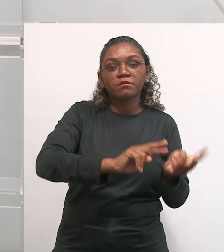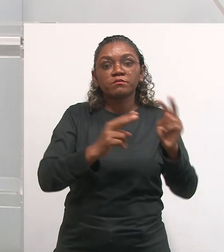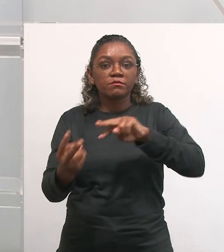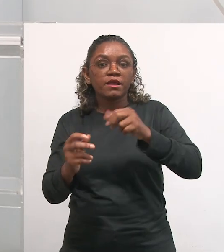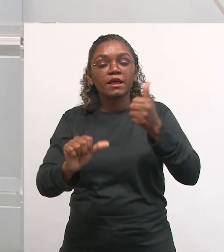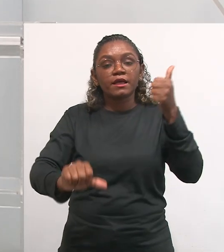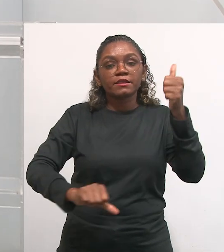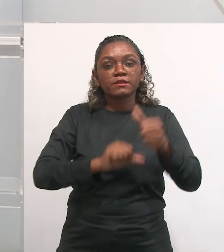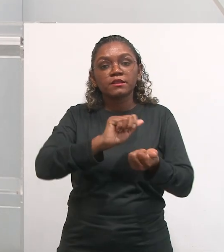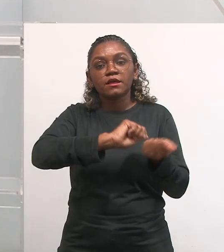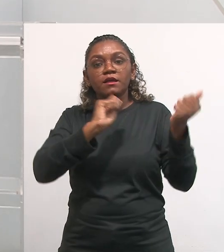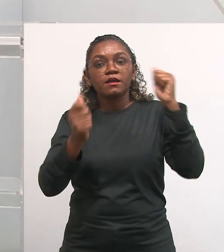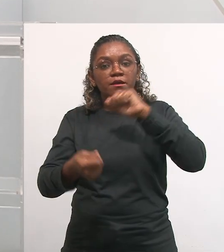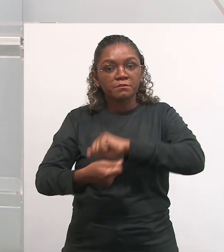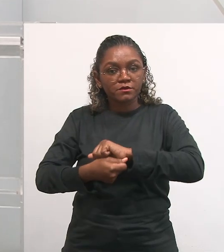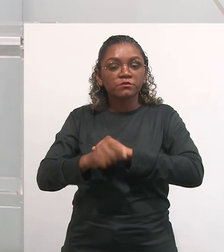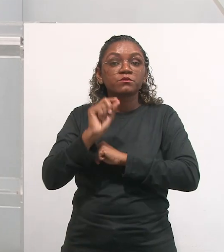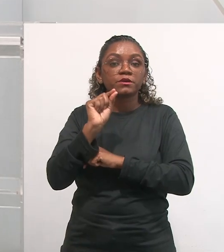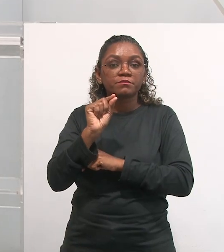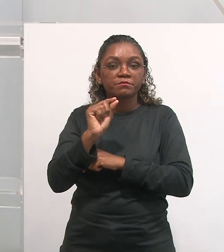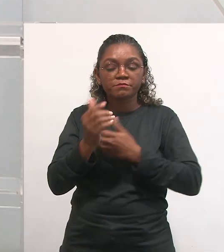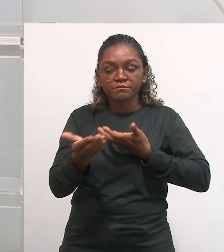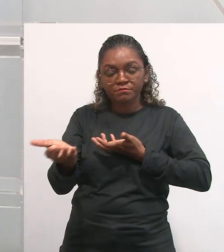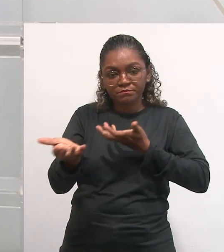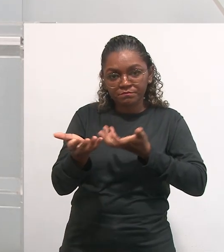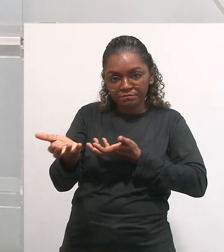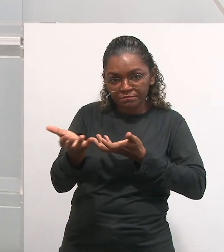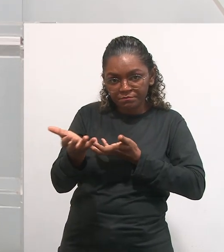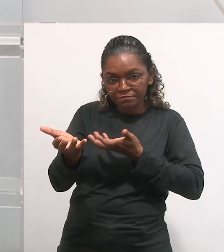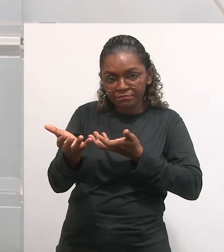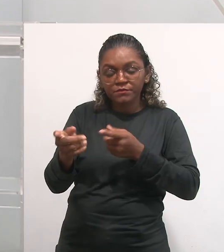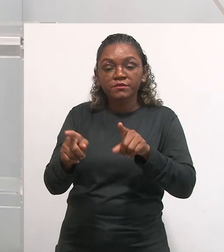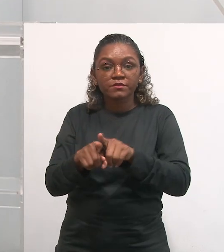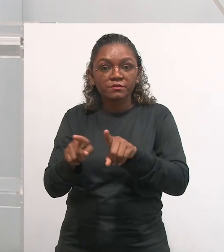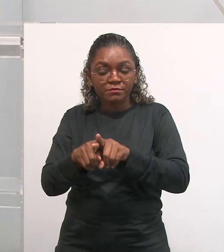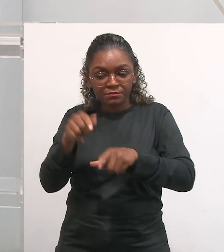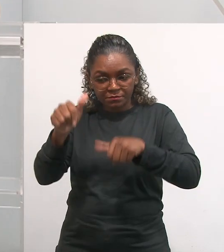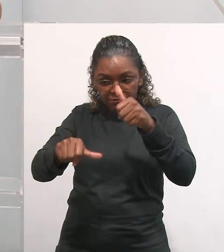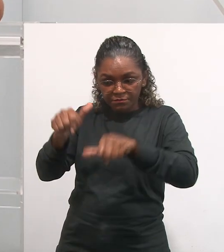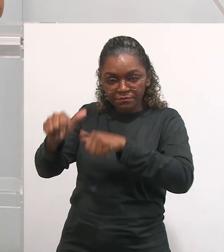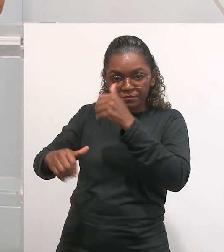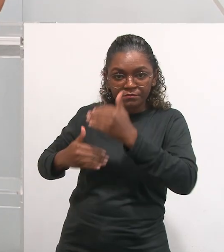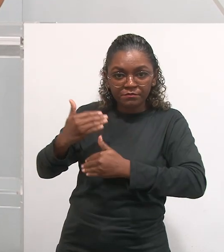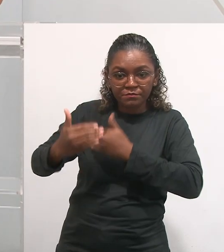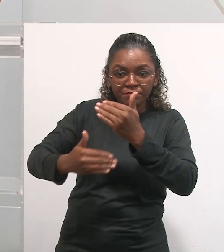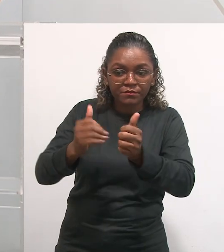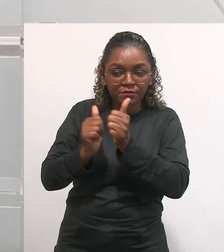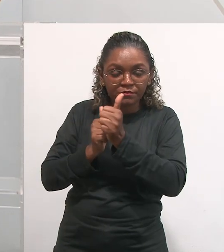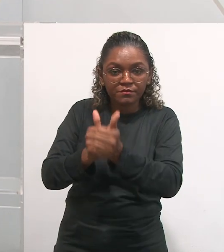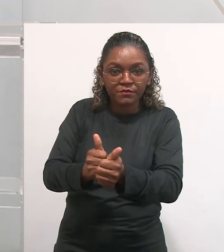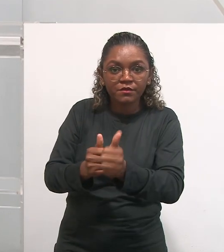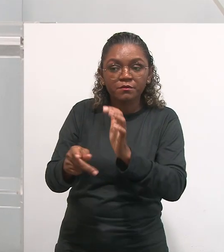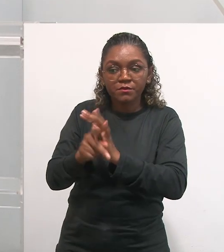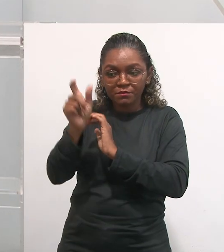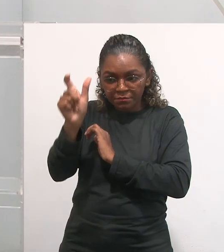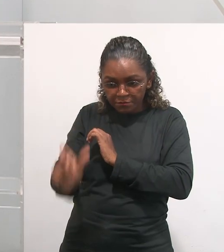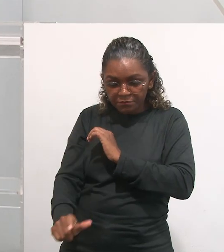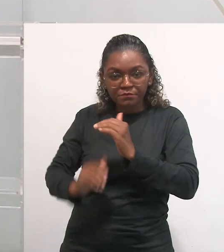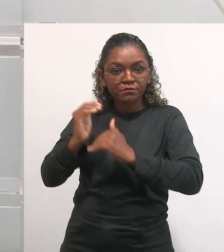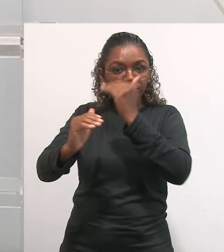voltadas ao acompanhamento, do processo, e a análise do quanto esse sujeito está